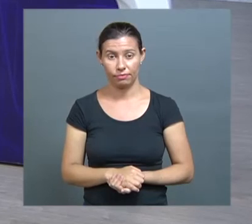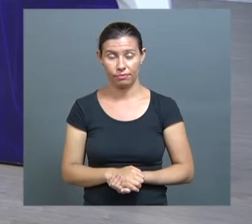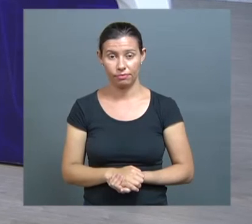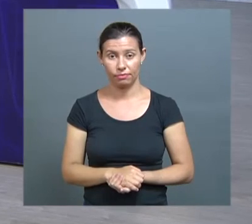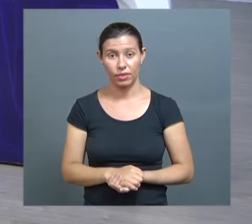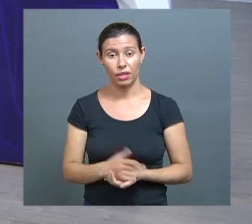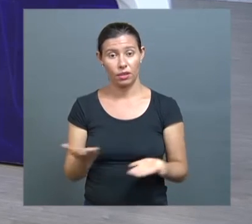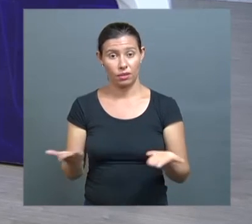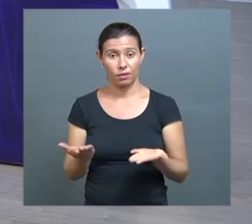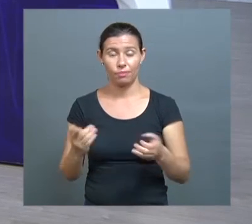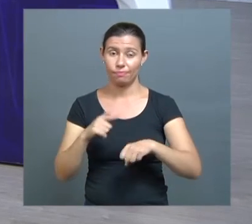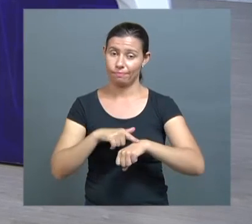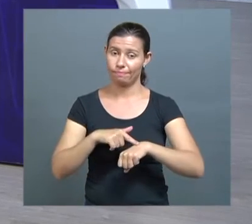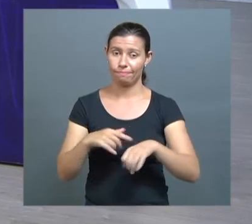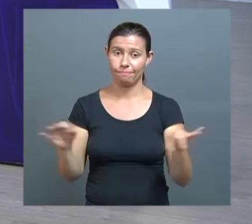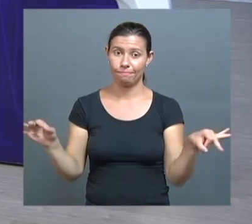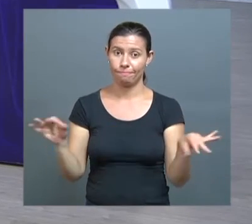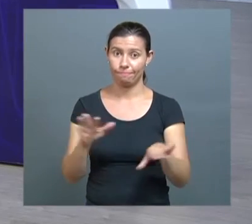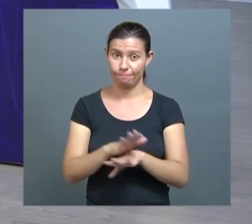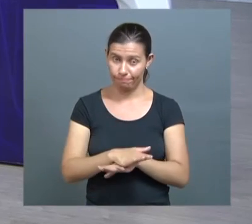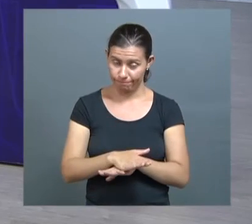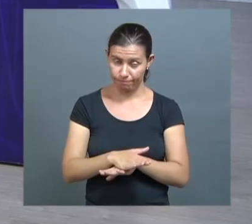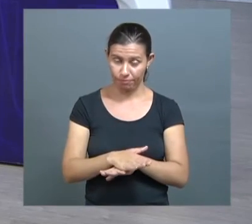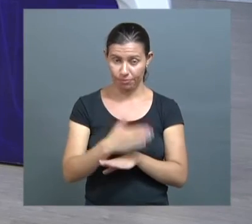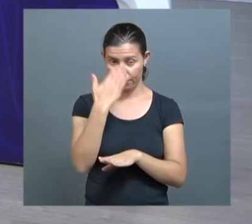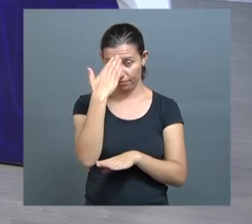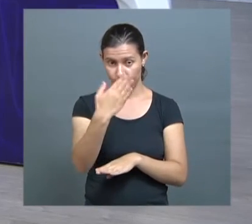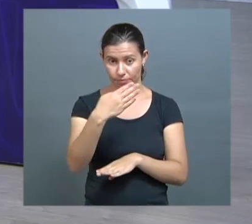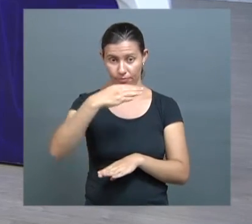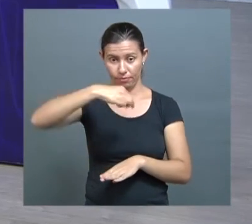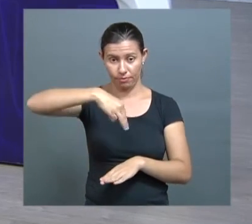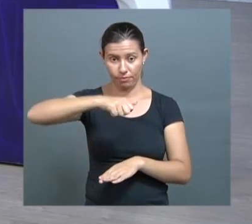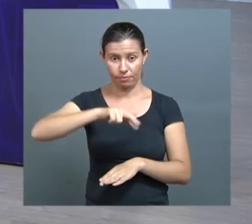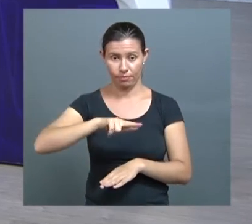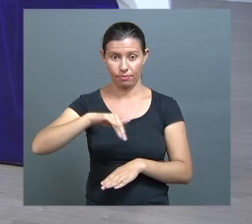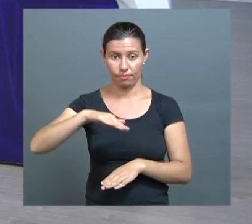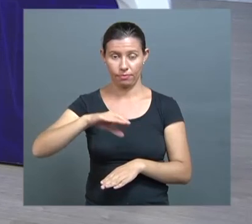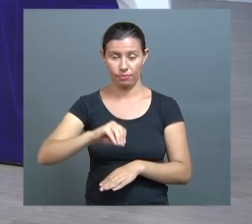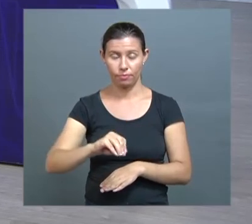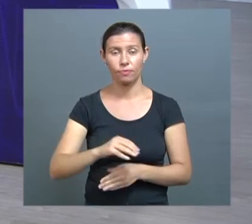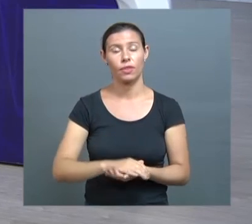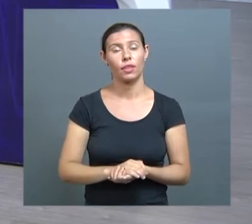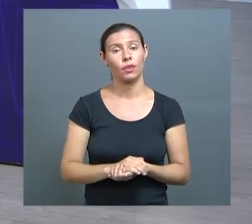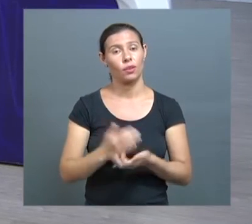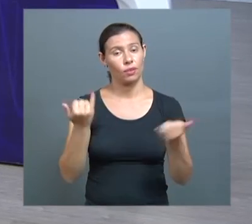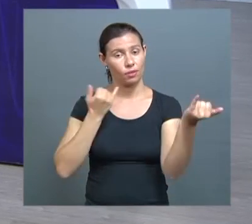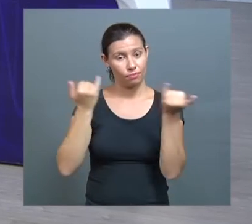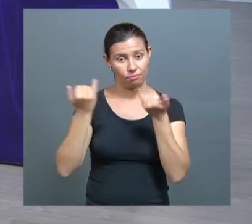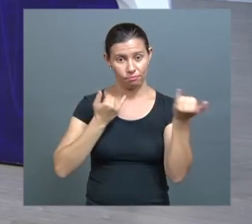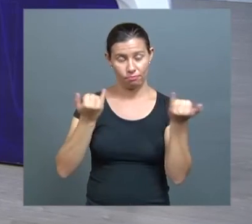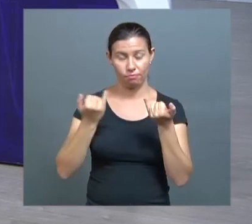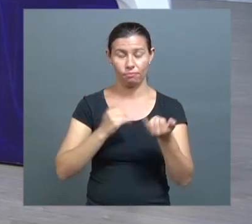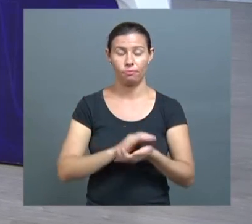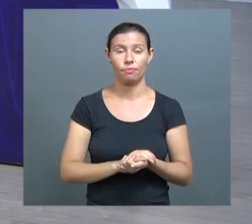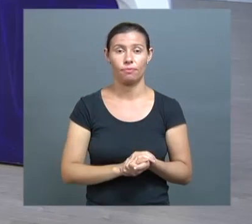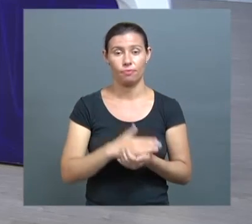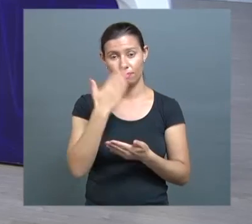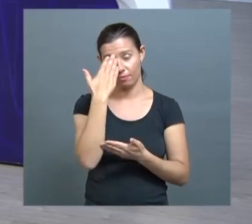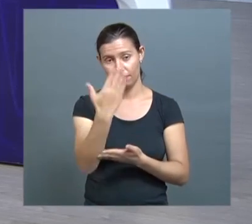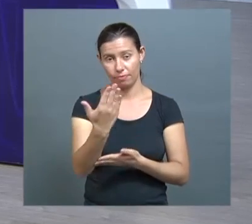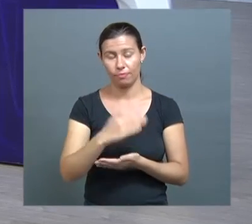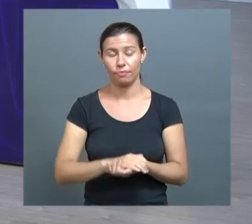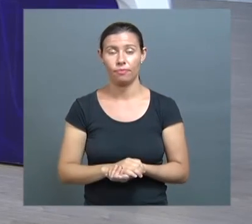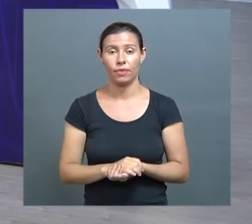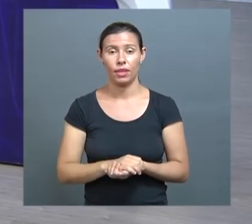Felizmente nosso tempo chegou ao fim para o reitor Márcio muito obrigada pelas informações que você compartilhou com a gente hoje. Eu que agradeço a oportunidade.